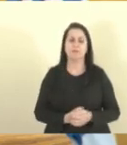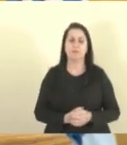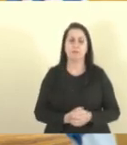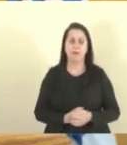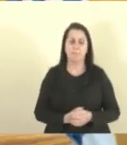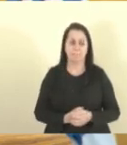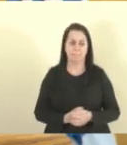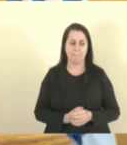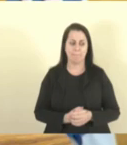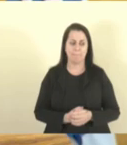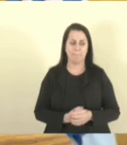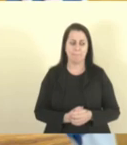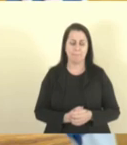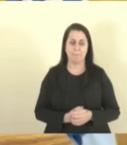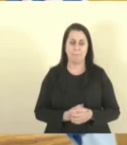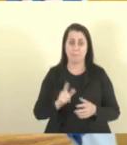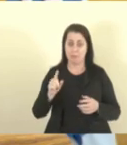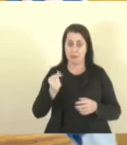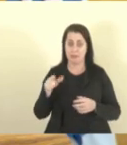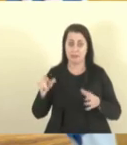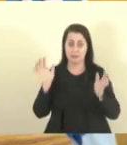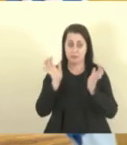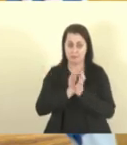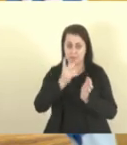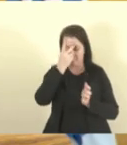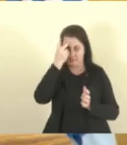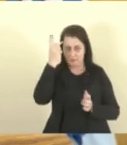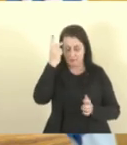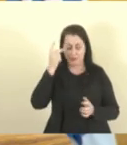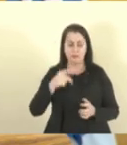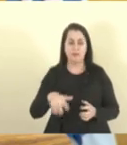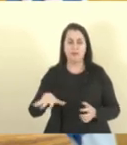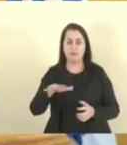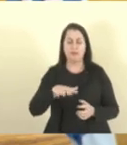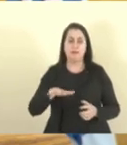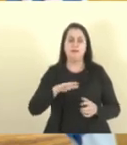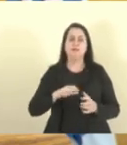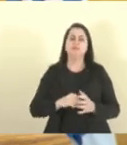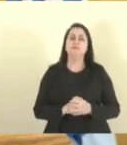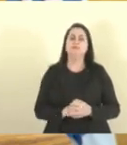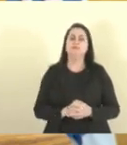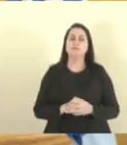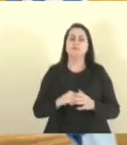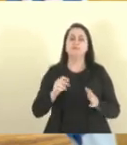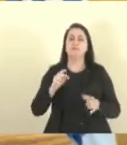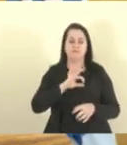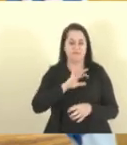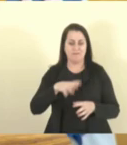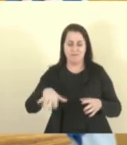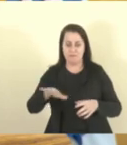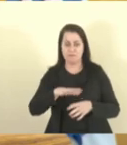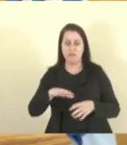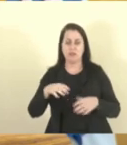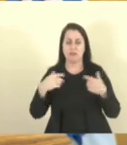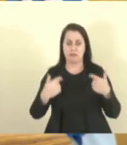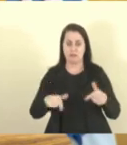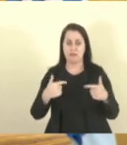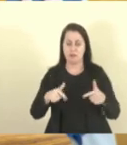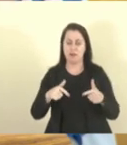grupo, dessas pessoas, desses agentes sócio-educativos, é muito,